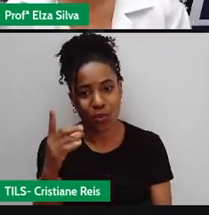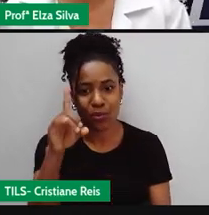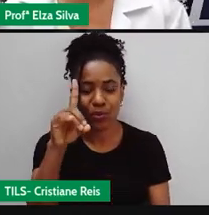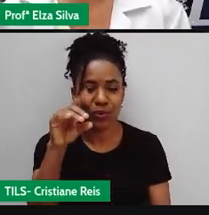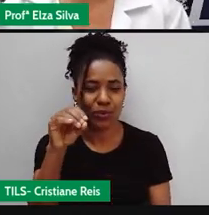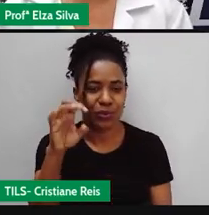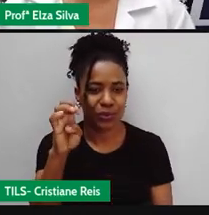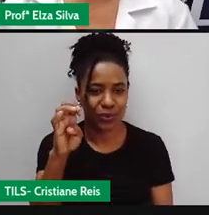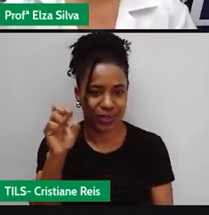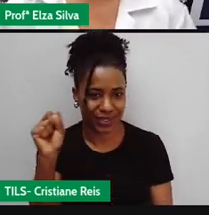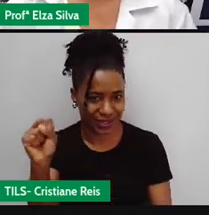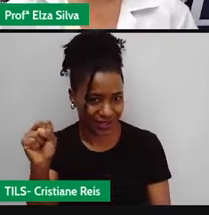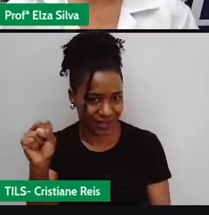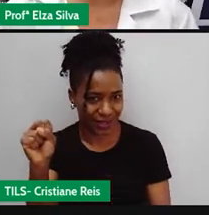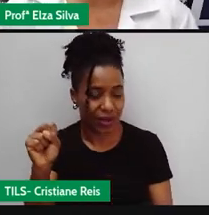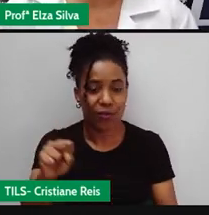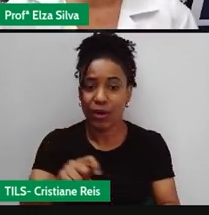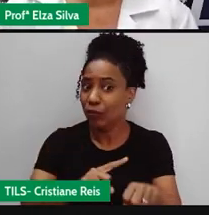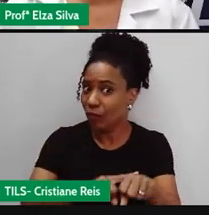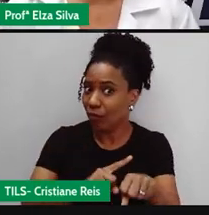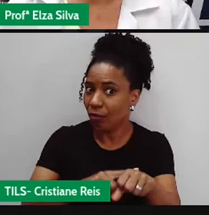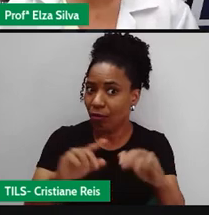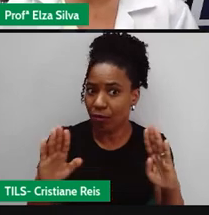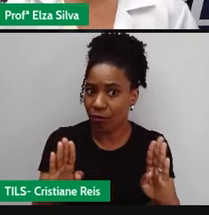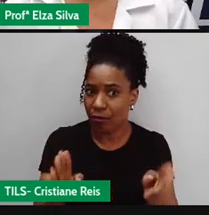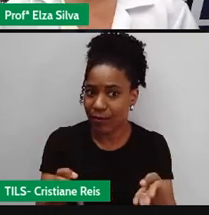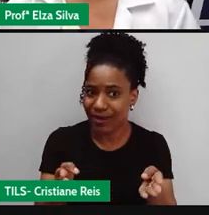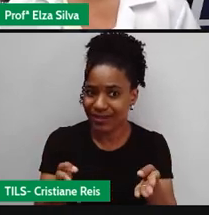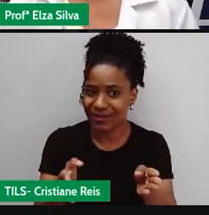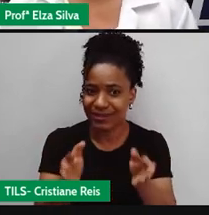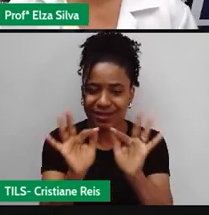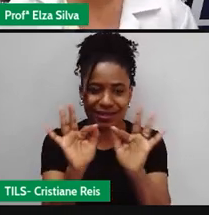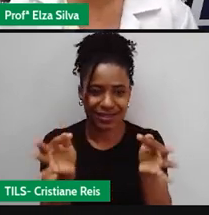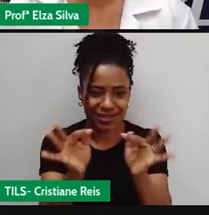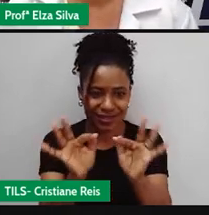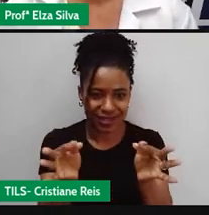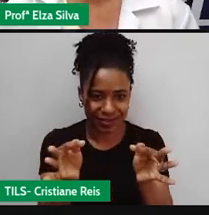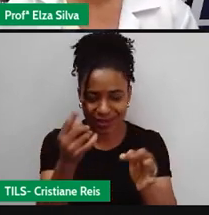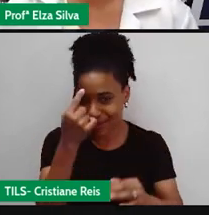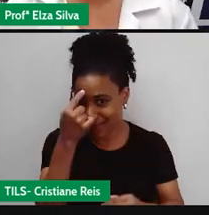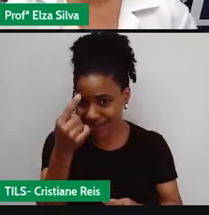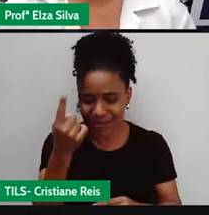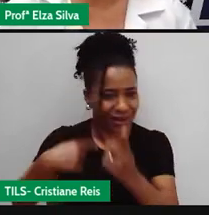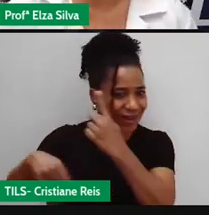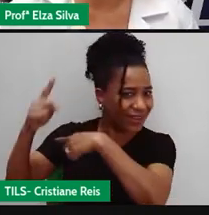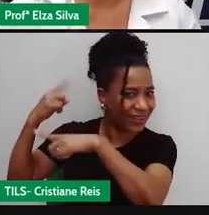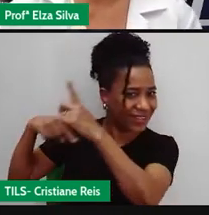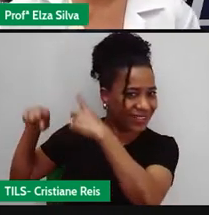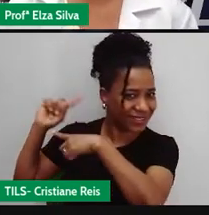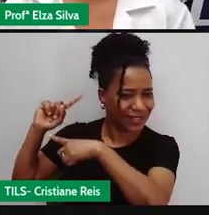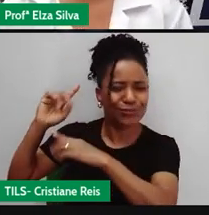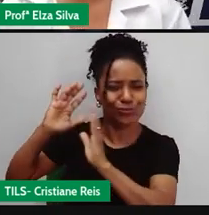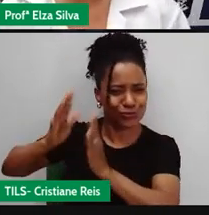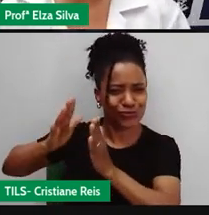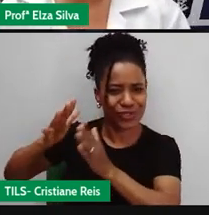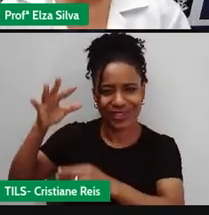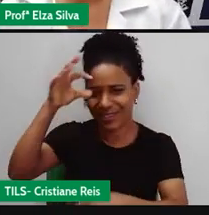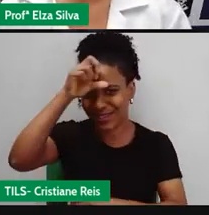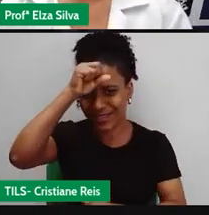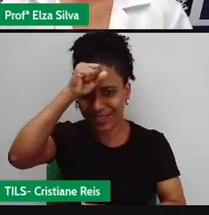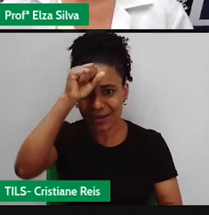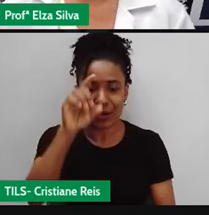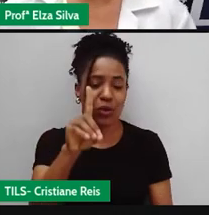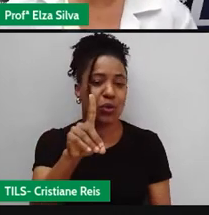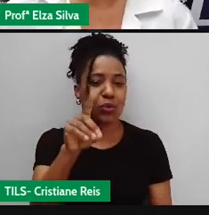tense Quando for o tempo Presente simples Inclusive Nas aulas anteriores Nós estudamos Esse tempo verbal